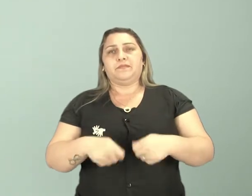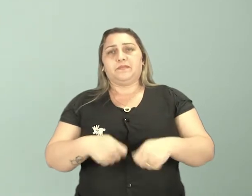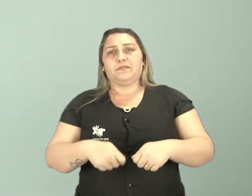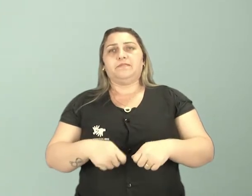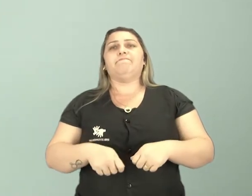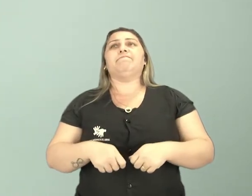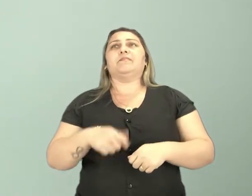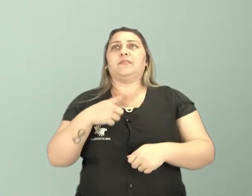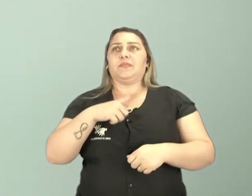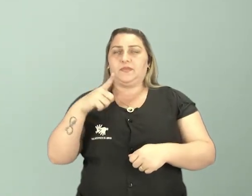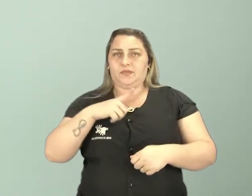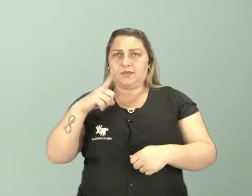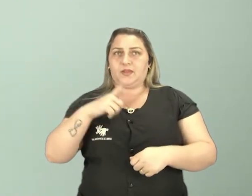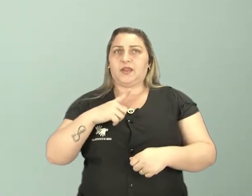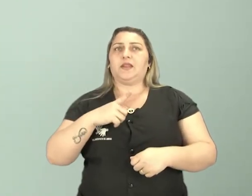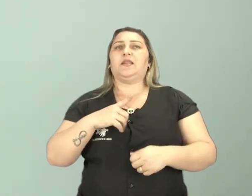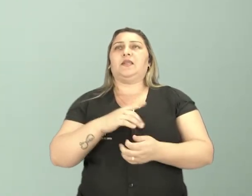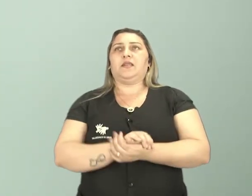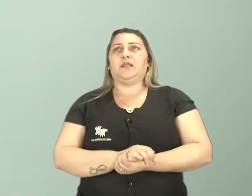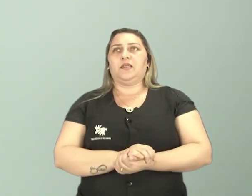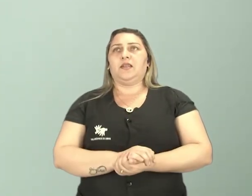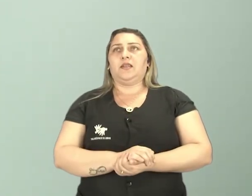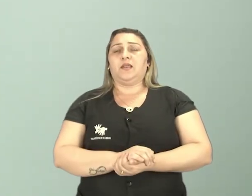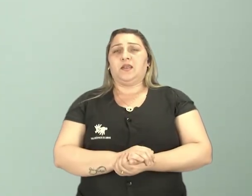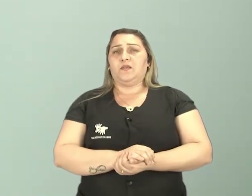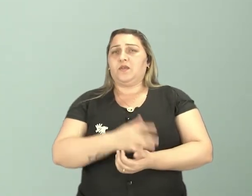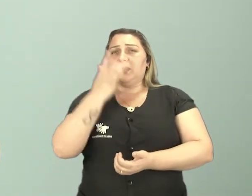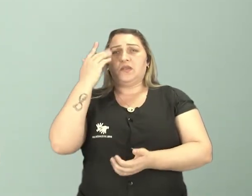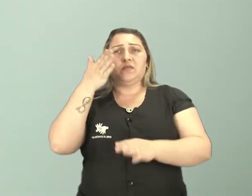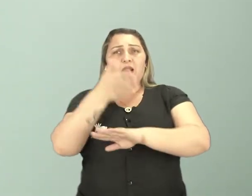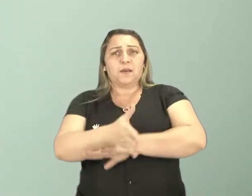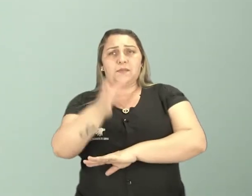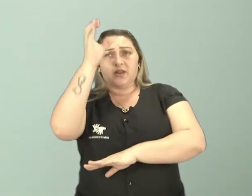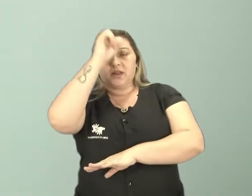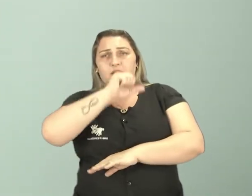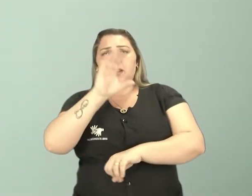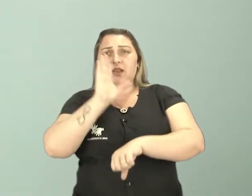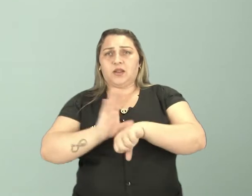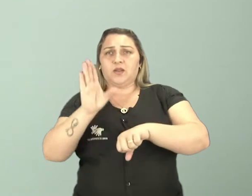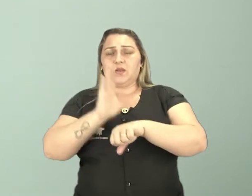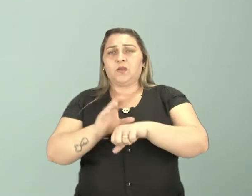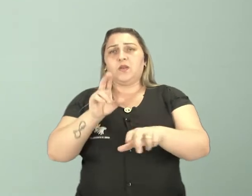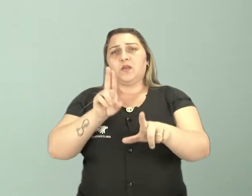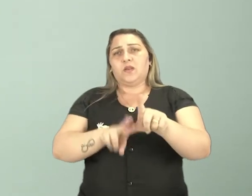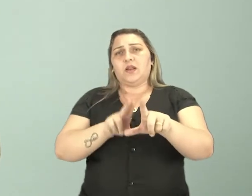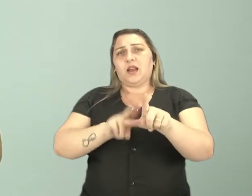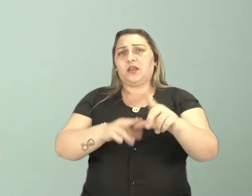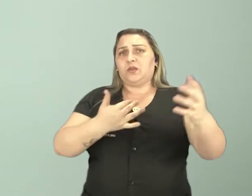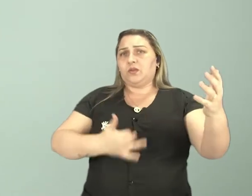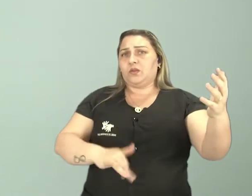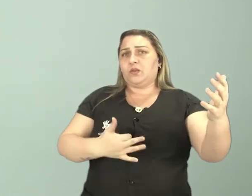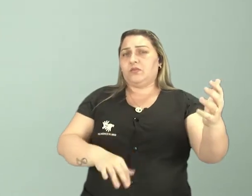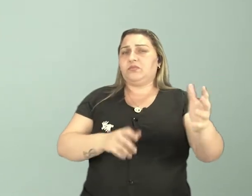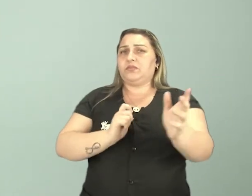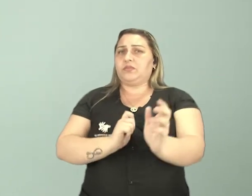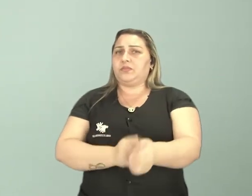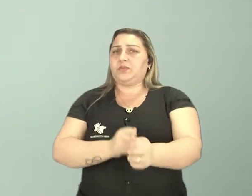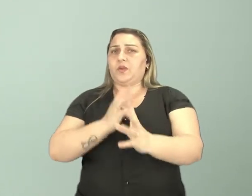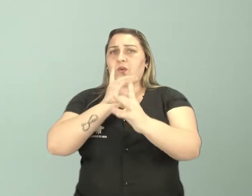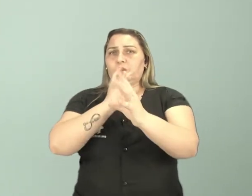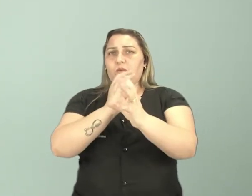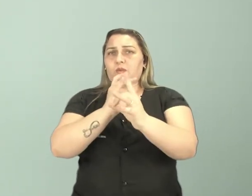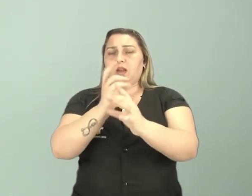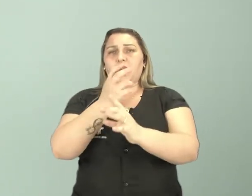Você já tem que ter o domínio daquele instrumento musical. Você não vai aprender no curso de licenciatura a tocar um instrumento ou a